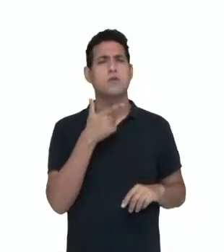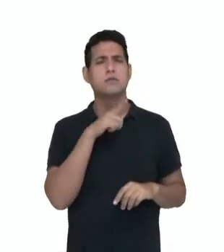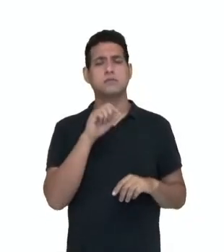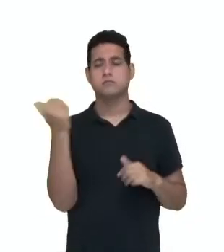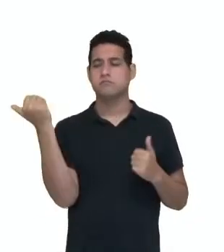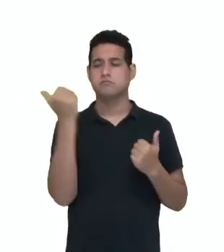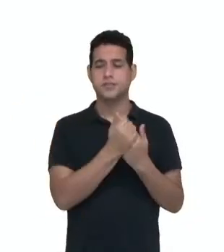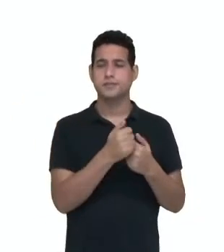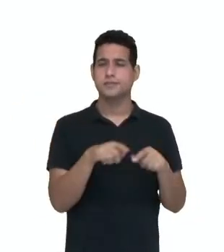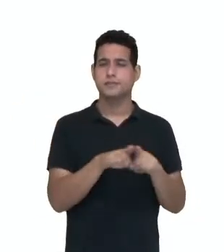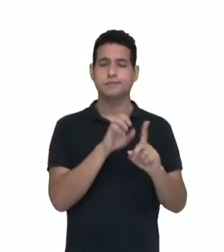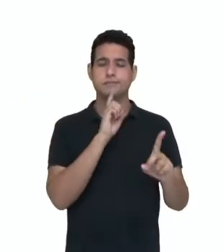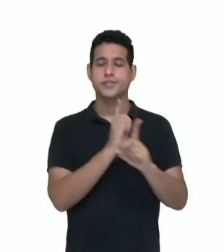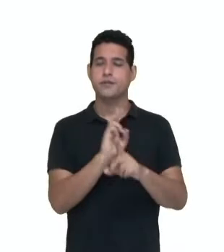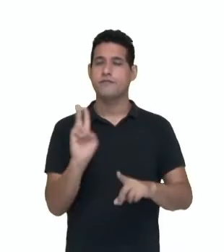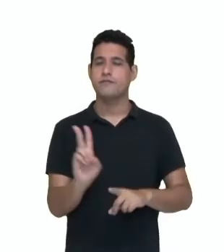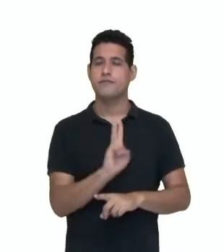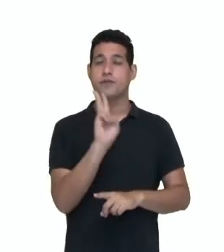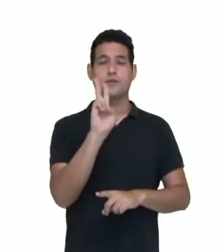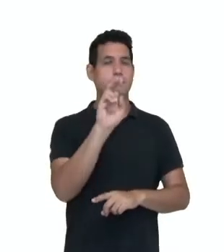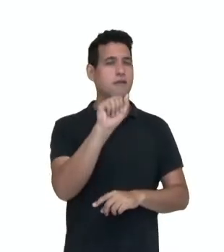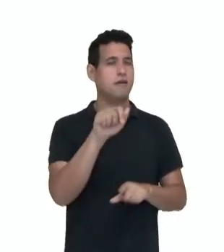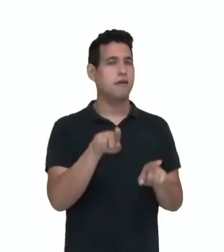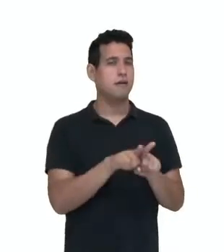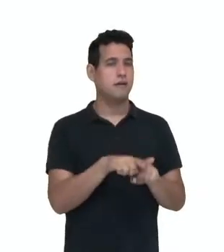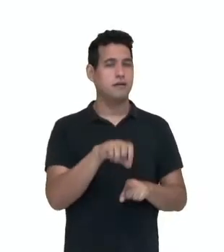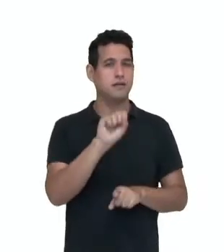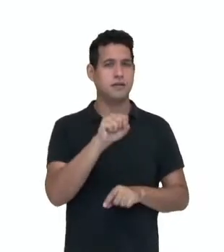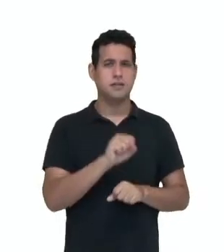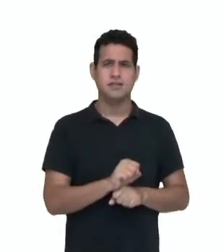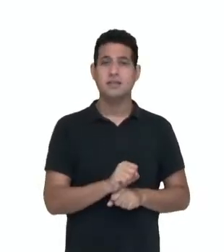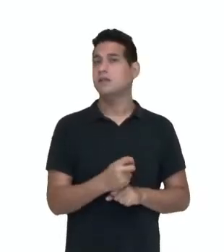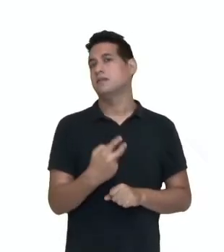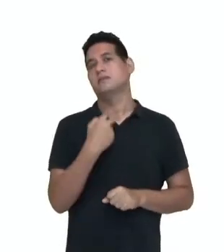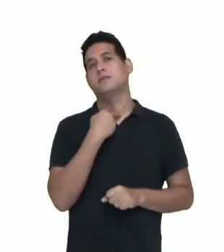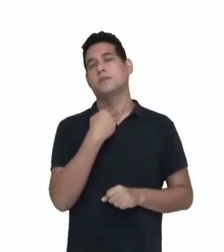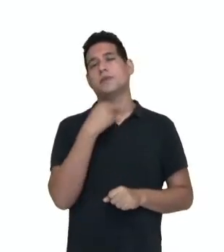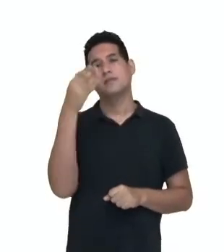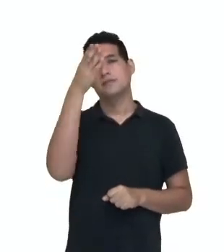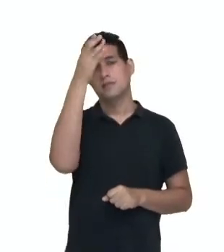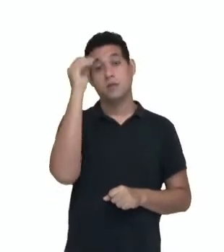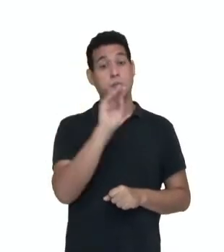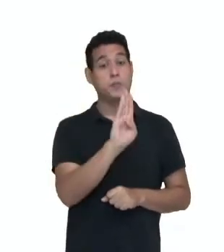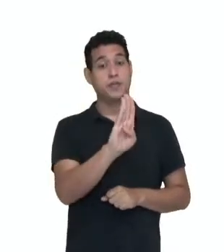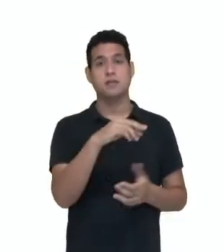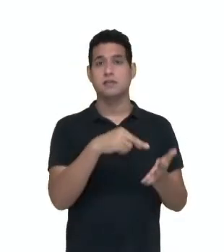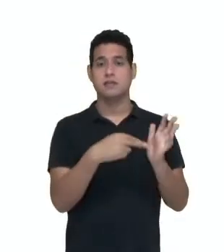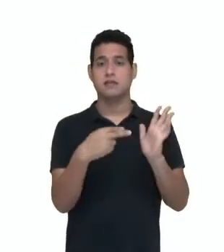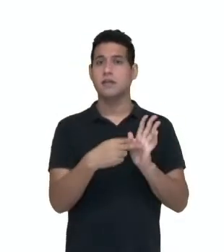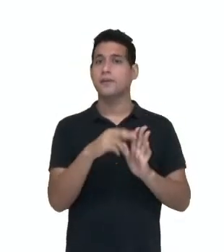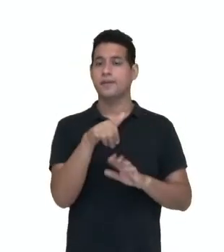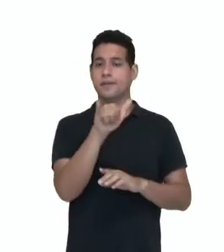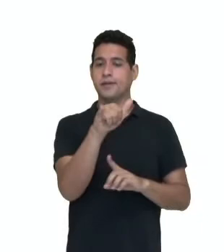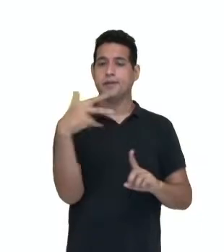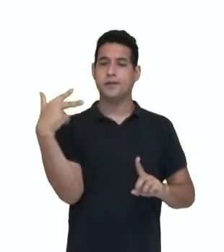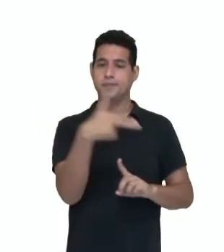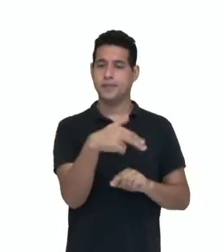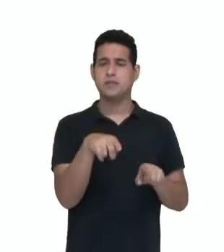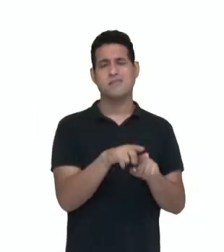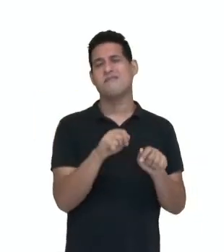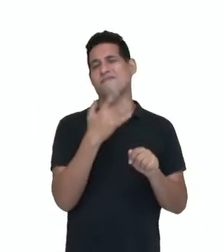substituir e encontrar o valor do a também, ó. Certo? Então, não pode esquecer que o b é onde corta no eixo y, porque